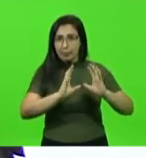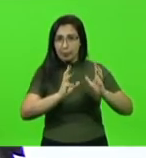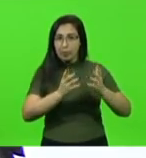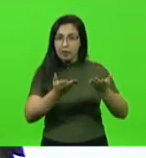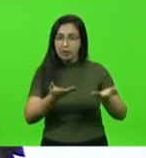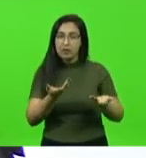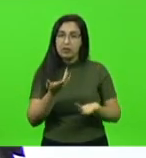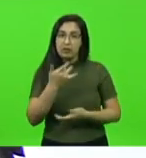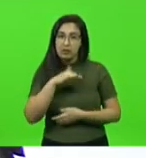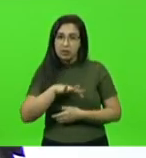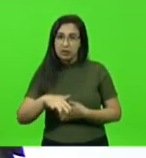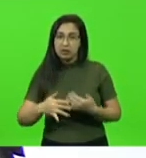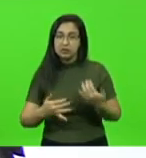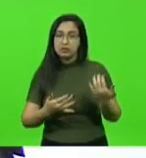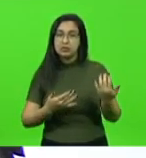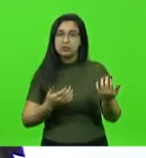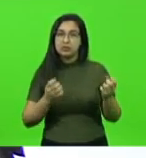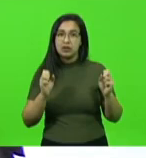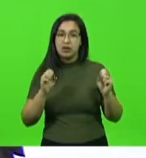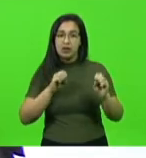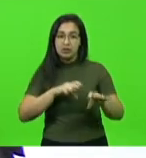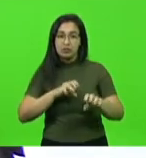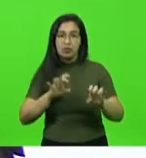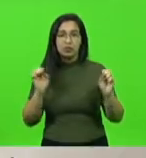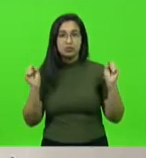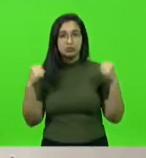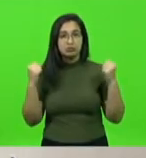nas escolas de Santa Catarina é isso senhor presidente